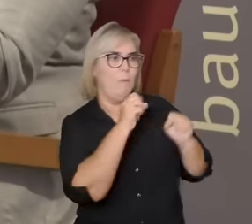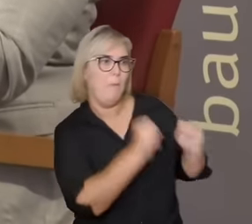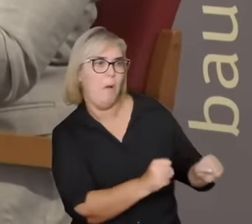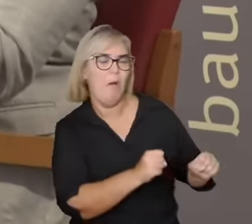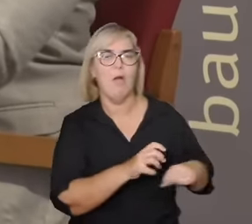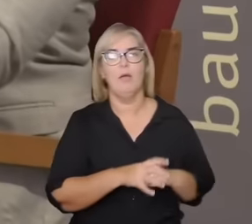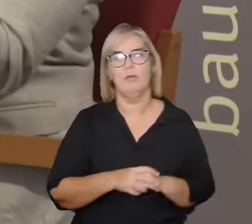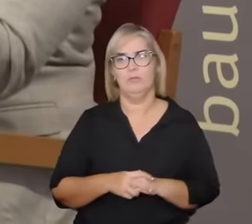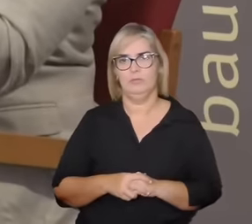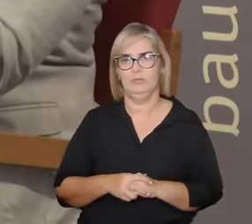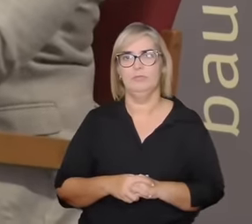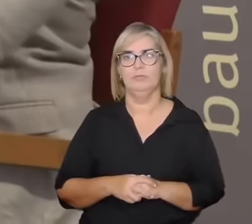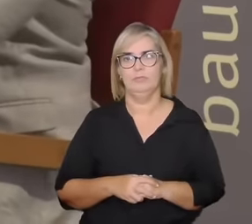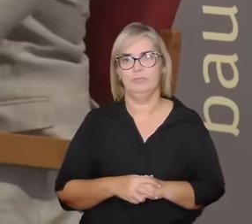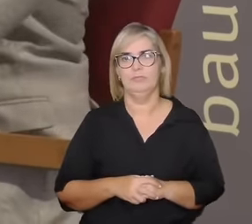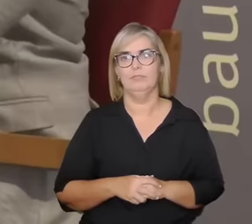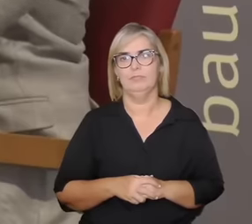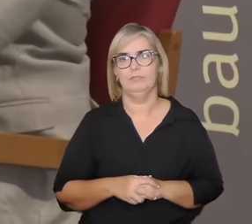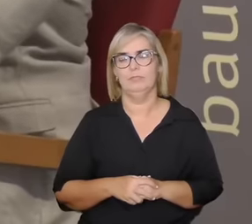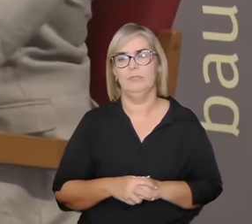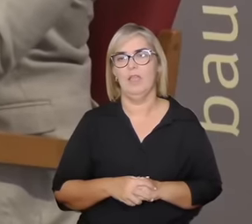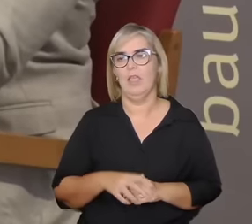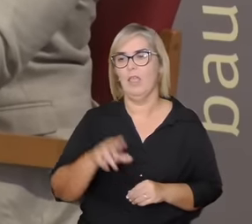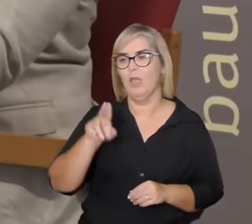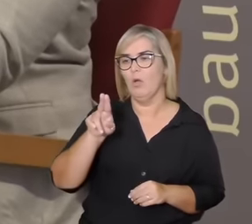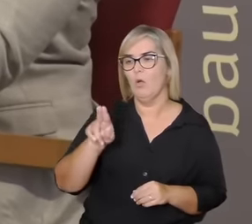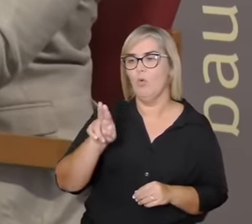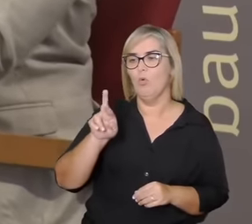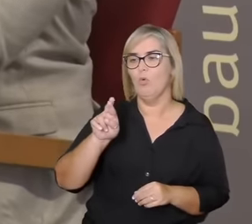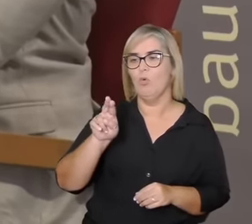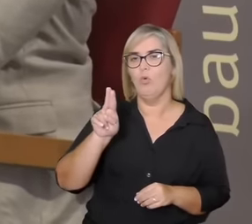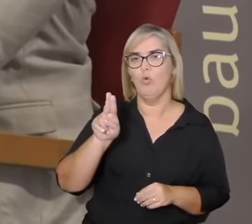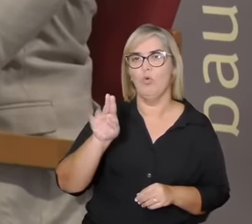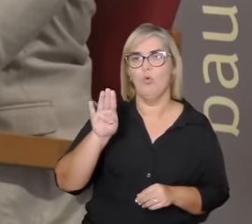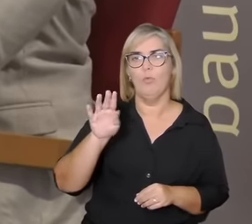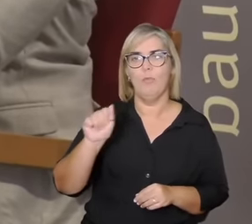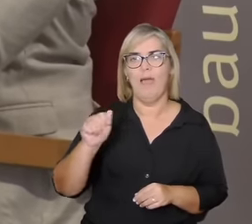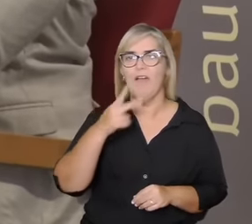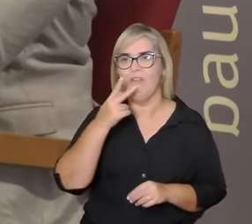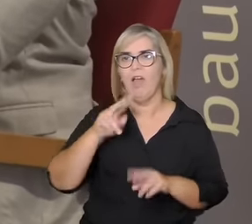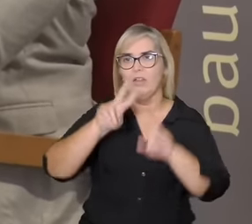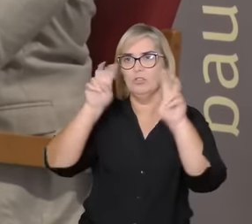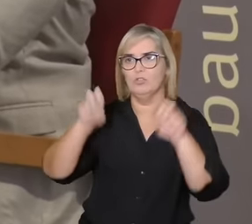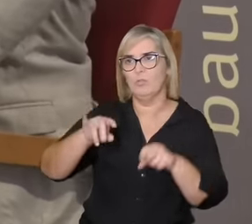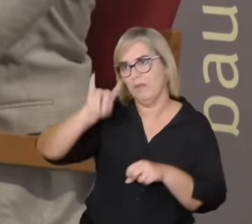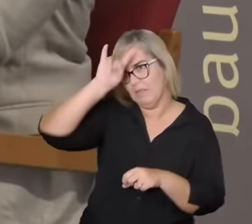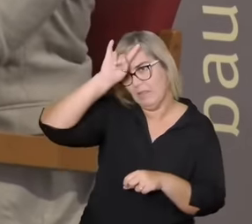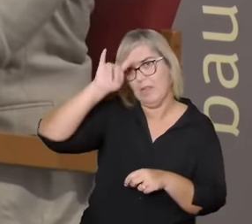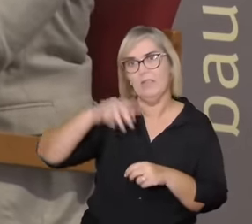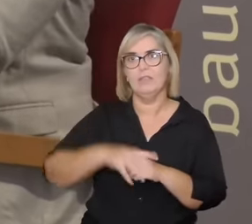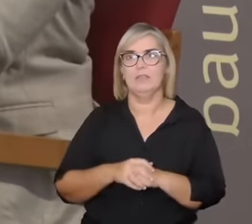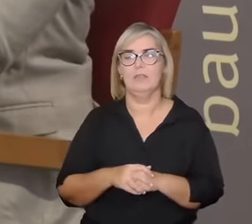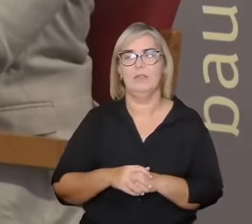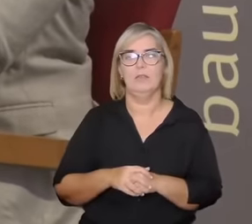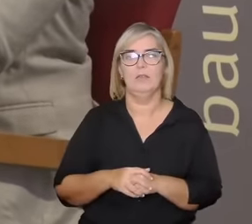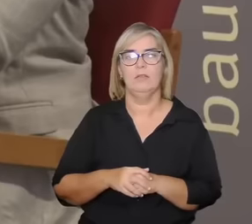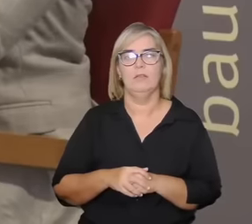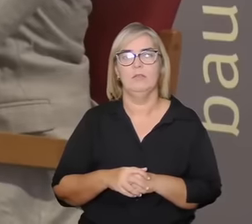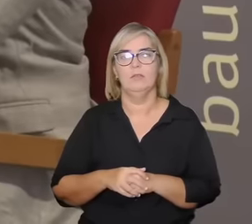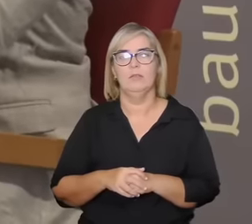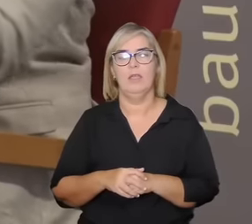a traição em Orubá o culto aos orixás tem um Deus supremo mas tem os orixás